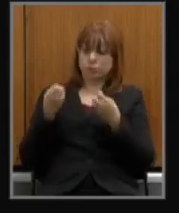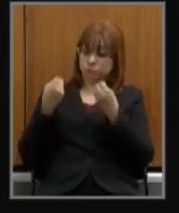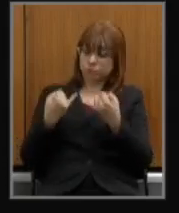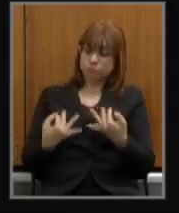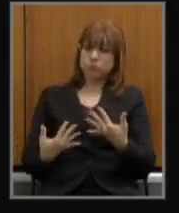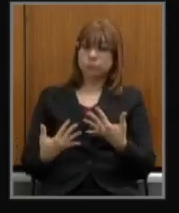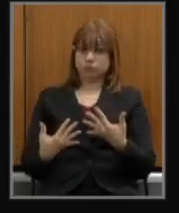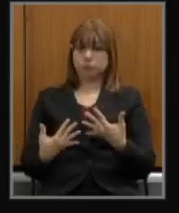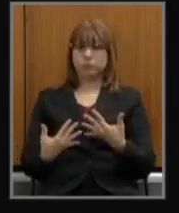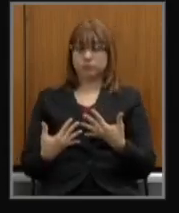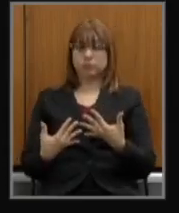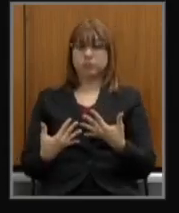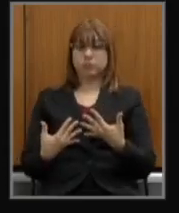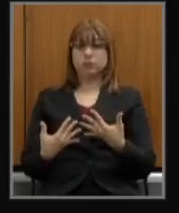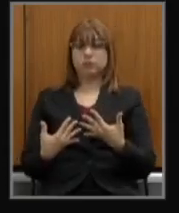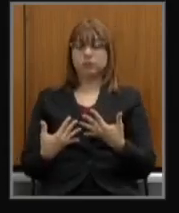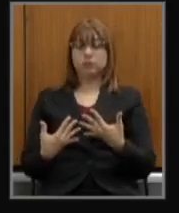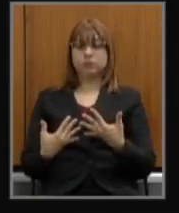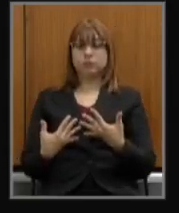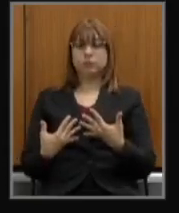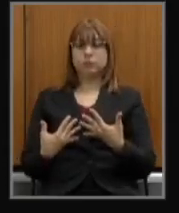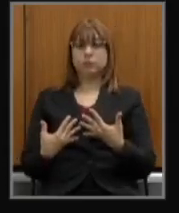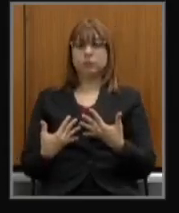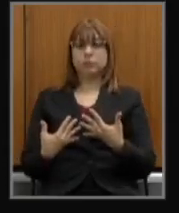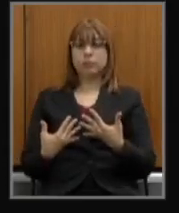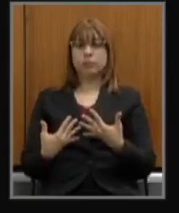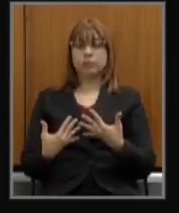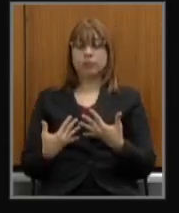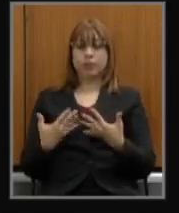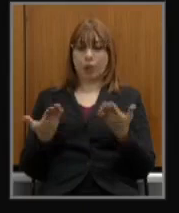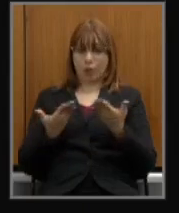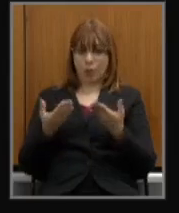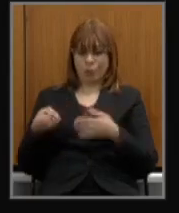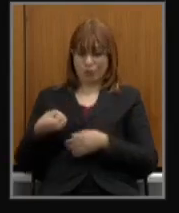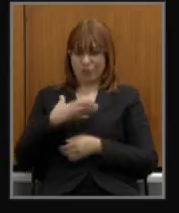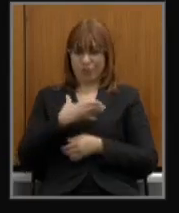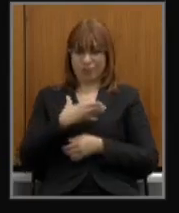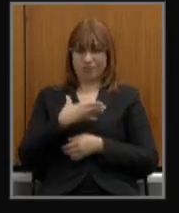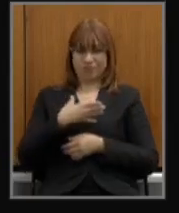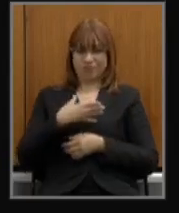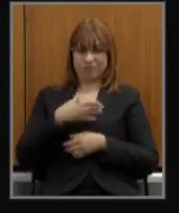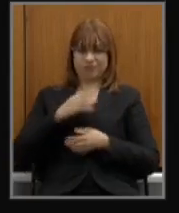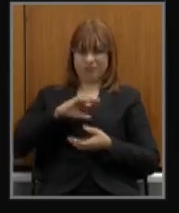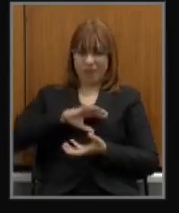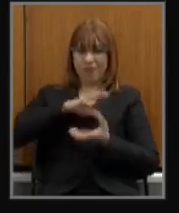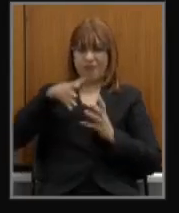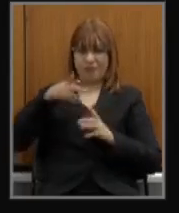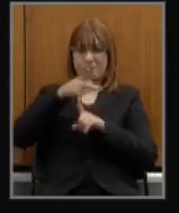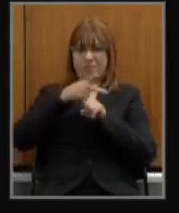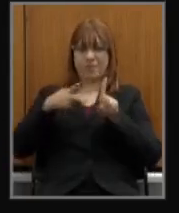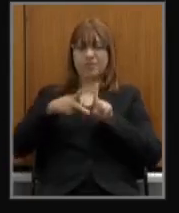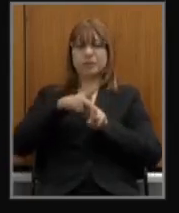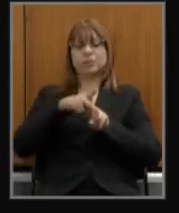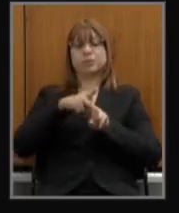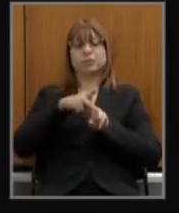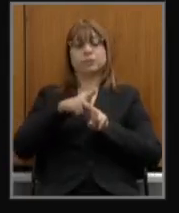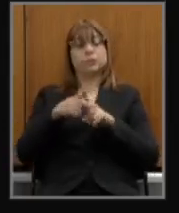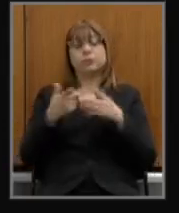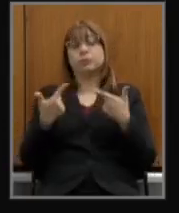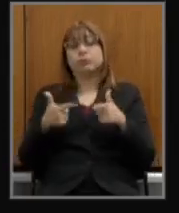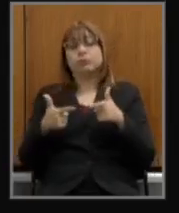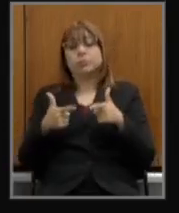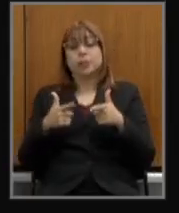na base é que nessa reforma previdenciária não se teria regra de